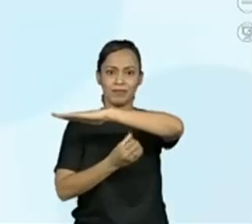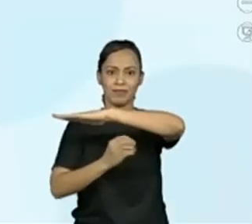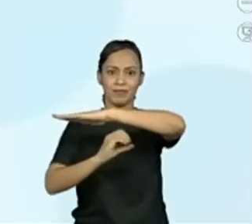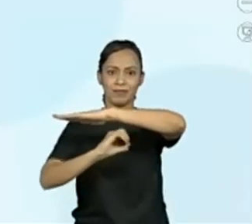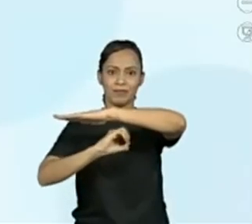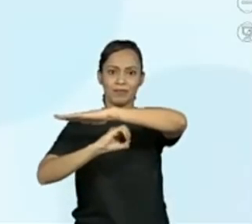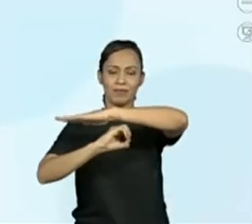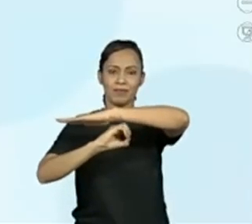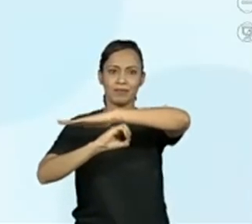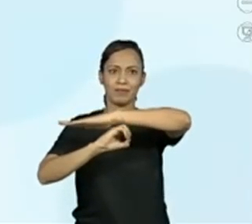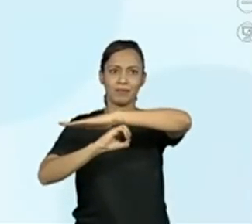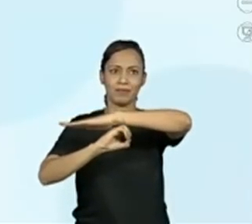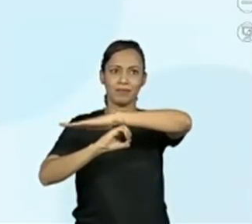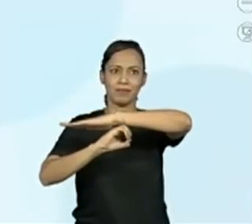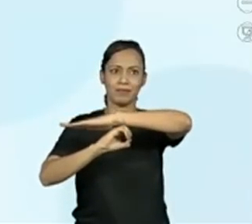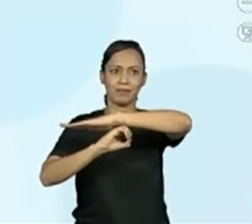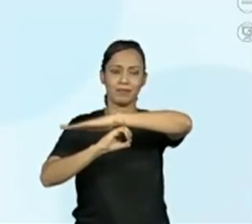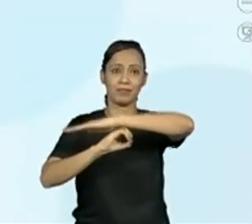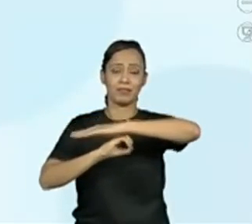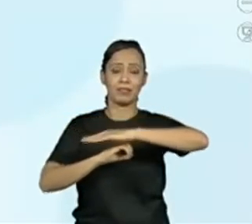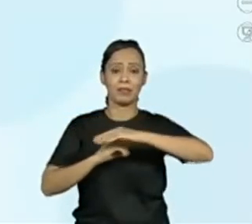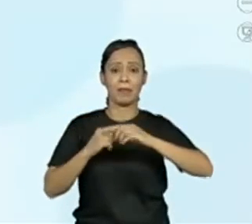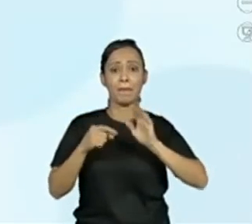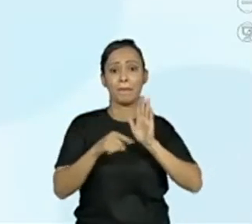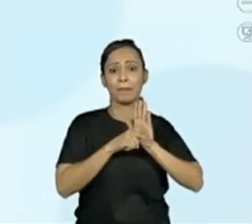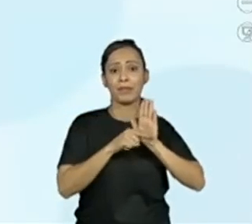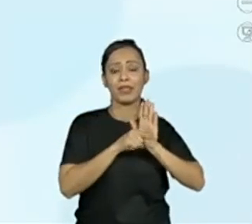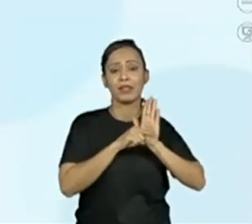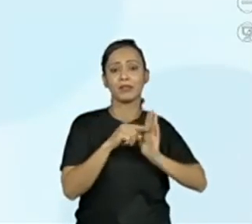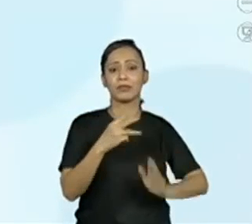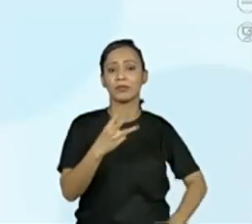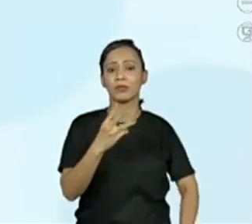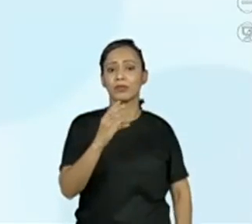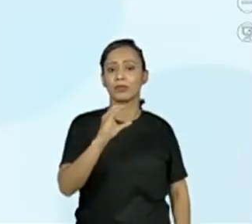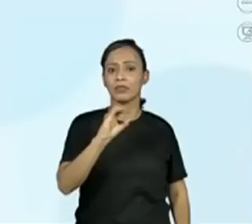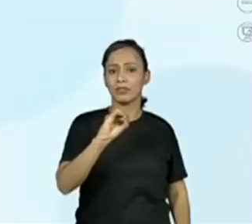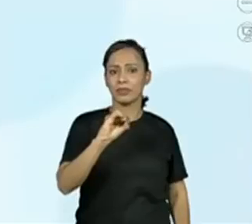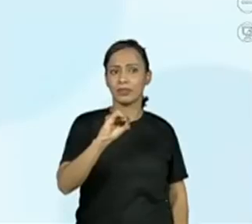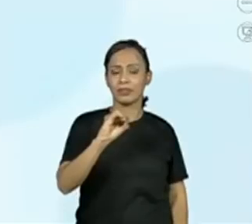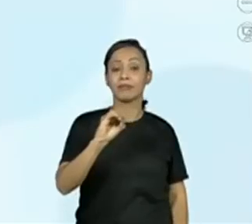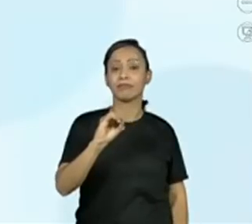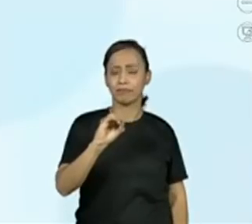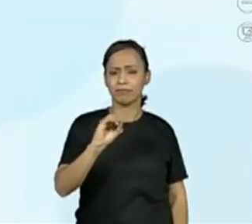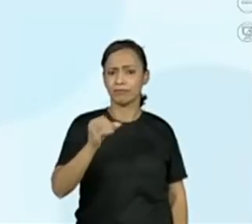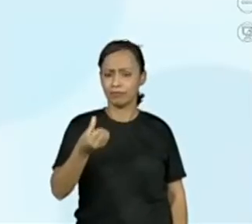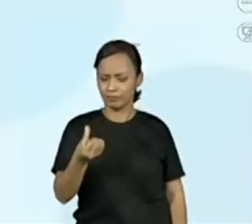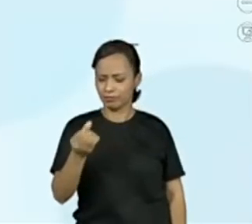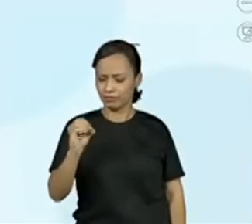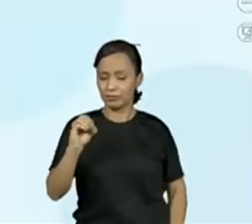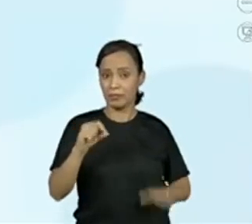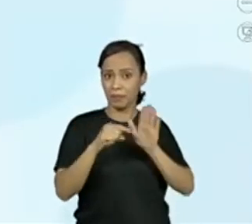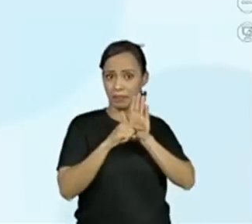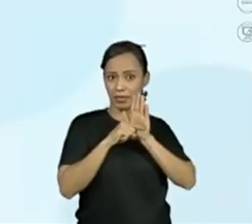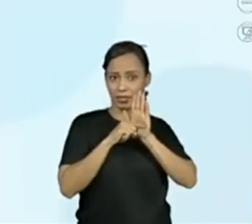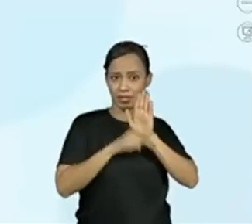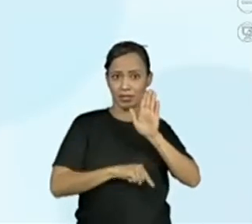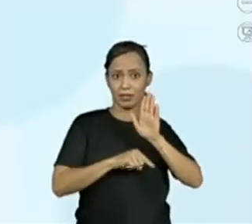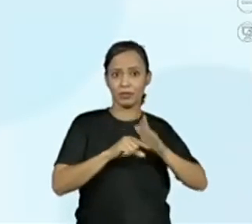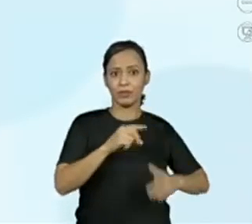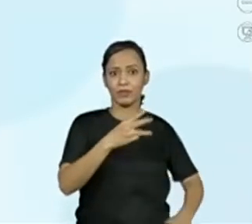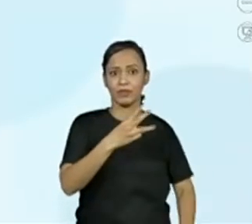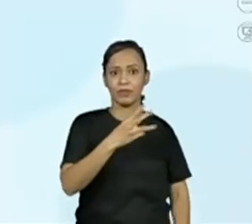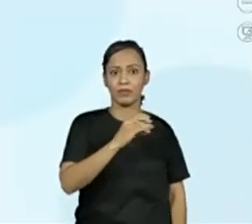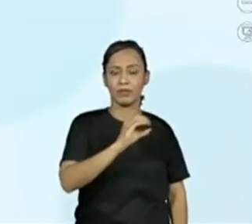60 menos 30, então, é metade, não é, Progenô? Exato. É assim como 6 menos 3, não é?